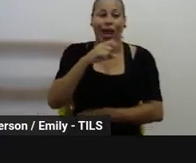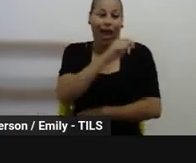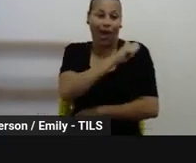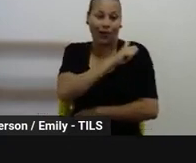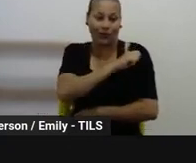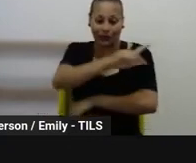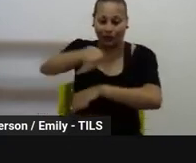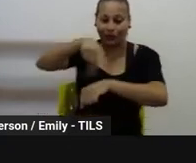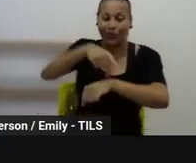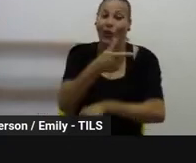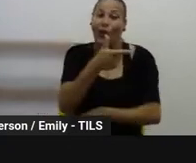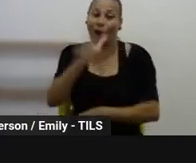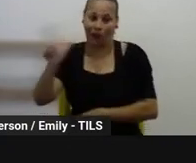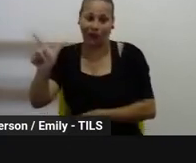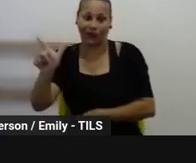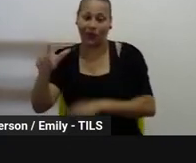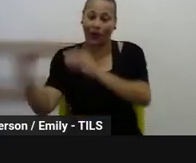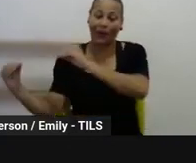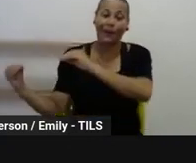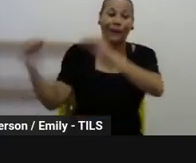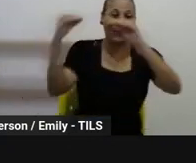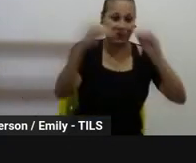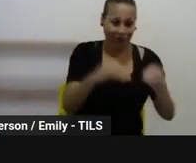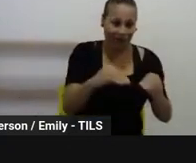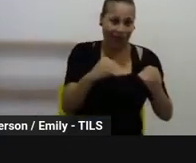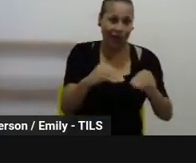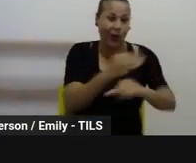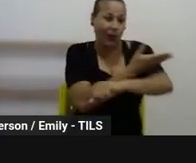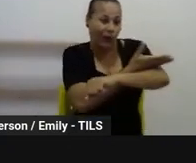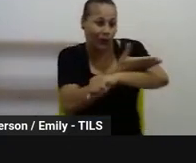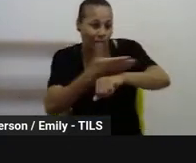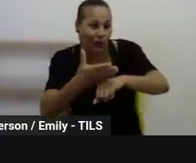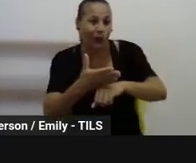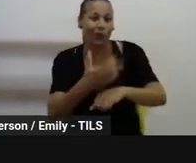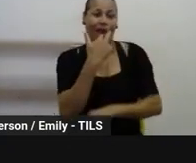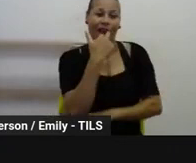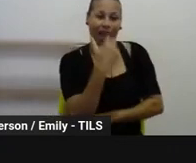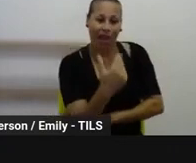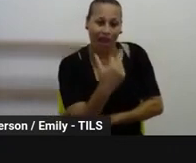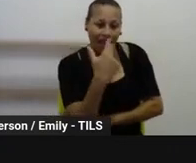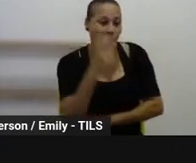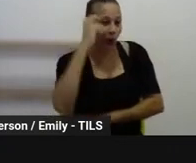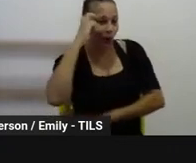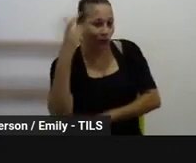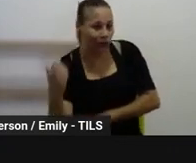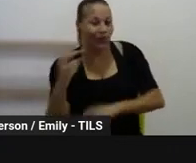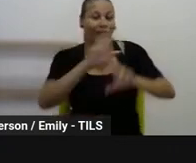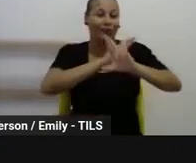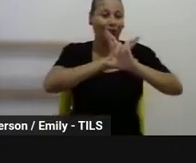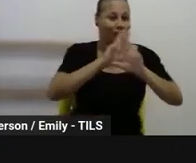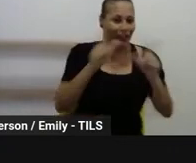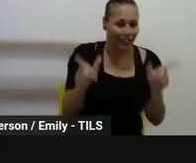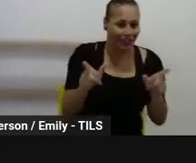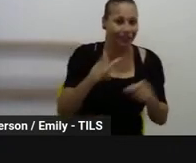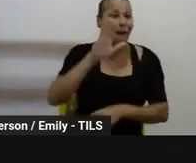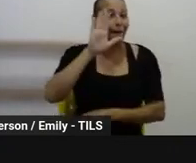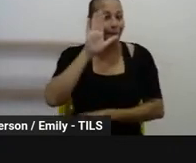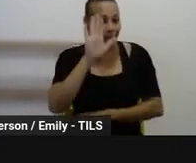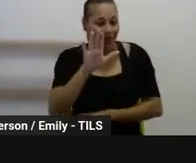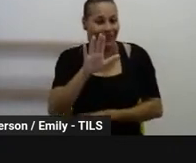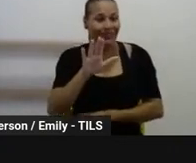saiu esse ano uma portaria, né, daqui da Secretaria Municipal de Educação, falando sobre isso também, confirmando,